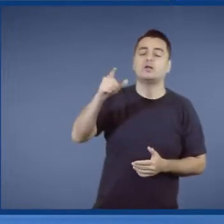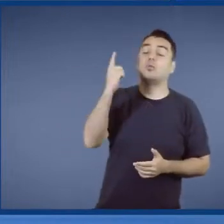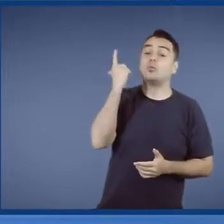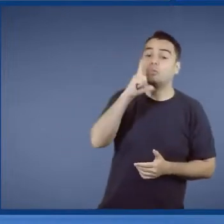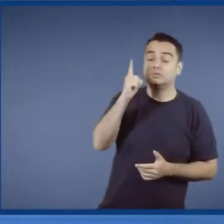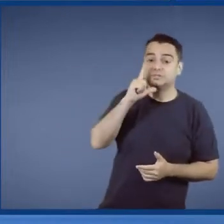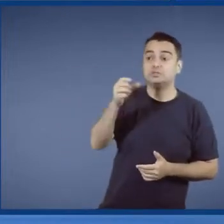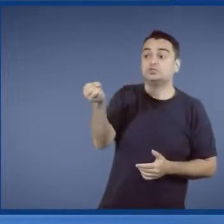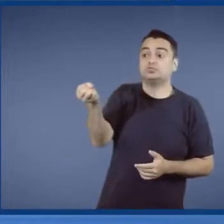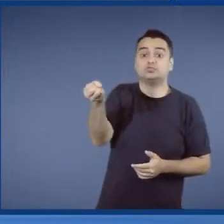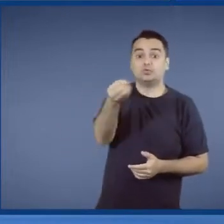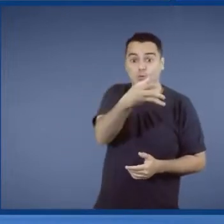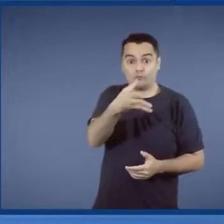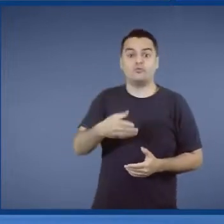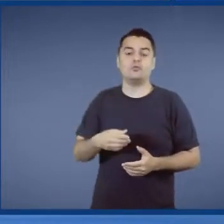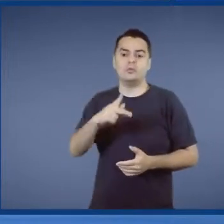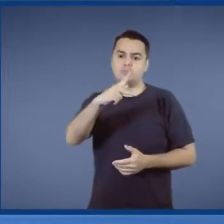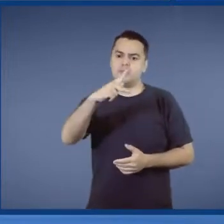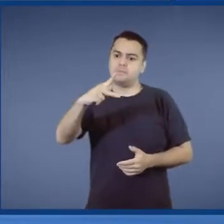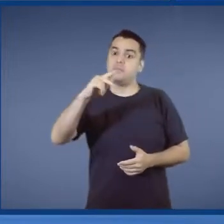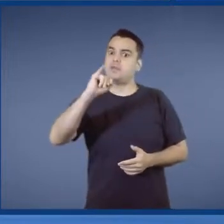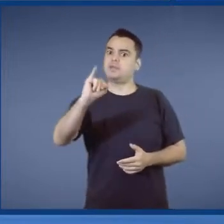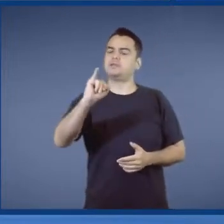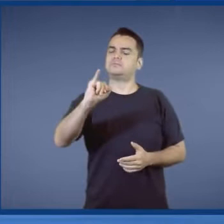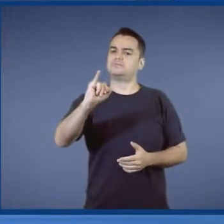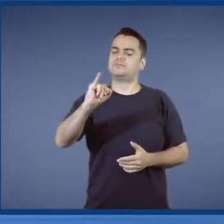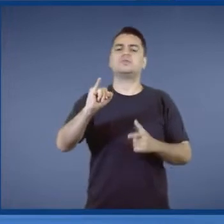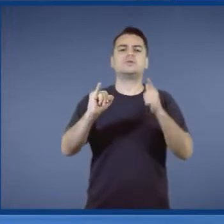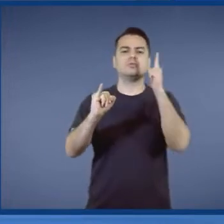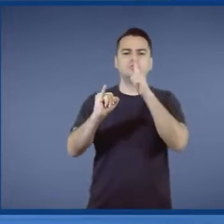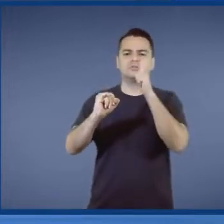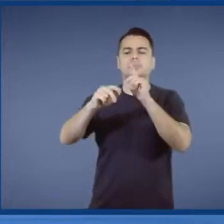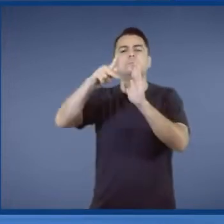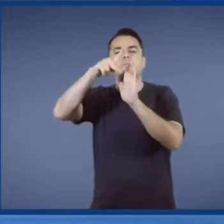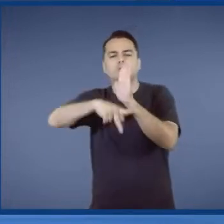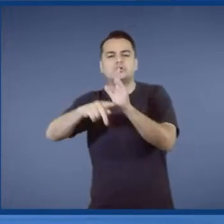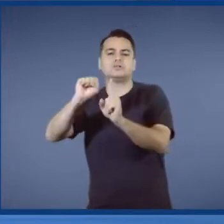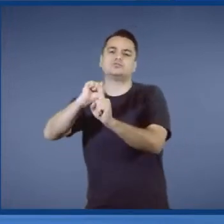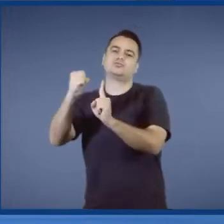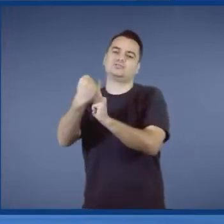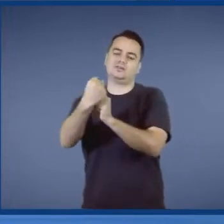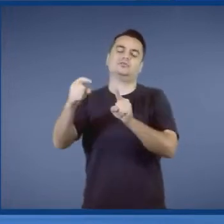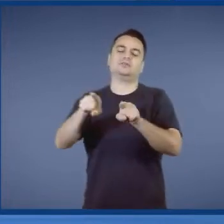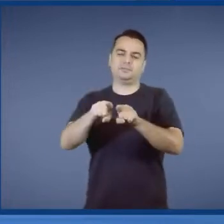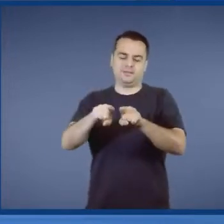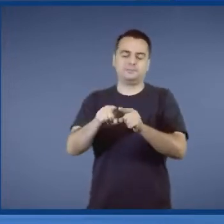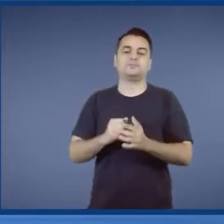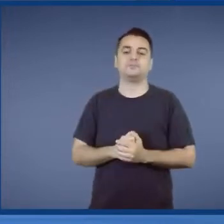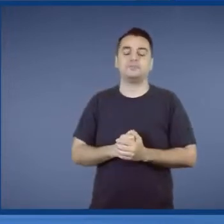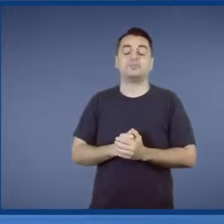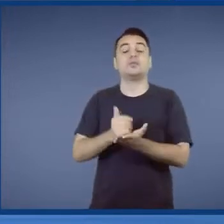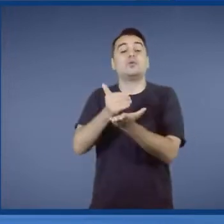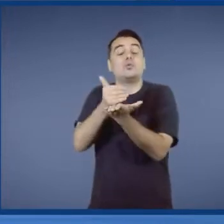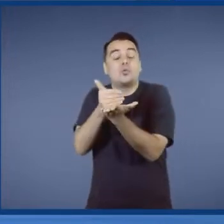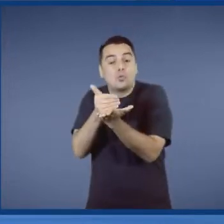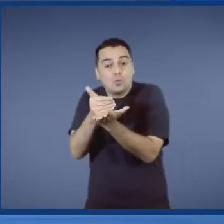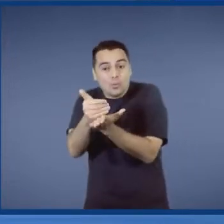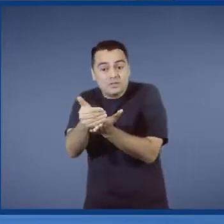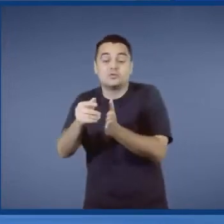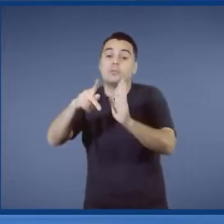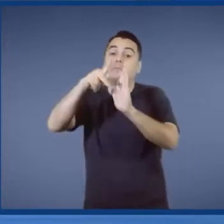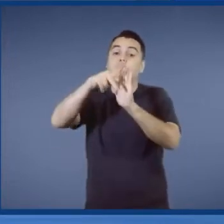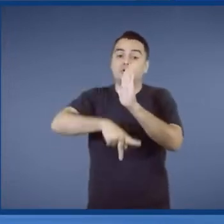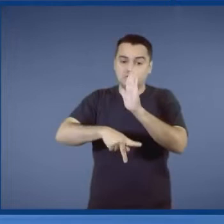uma nova cor. O PPI que começou a olhar também os projetos sociais. Começou a olhar também os projetos que podem